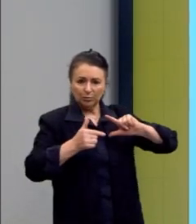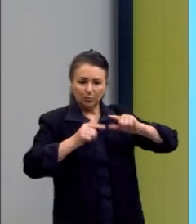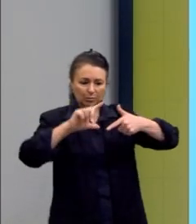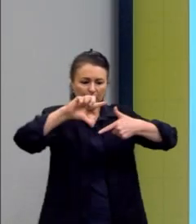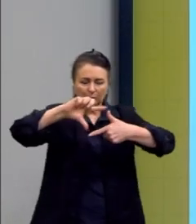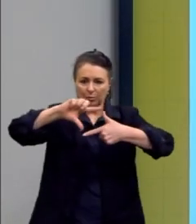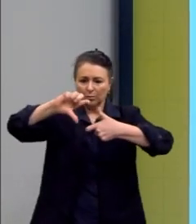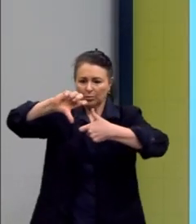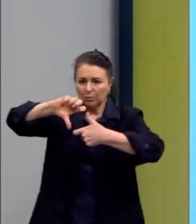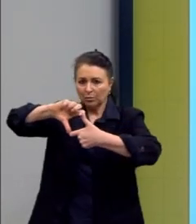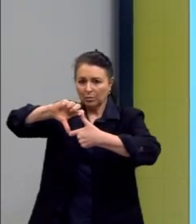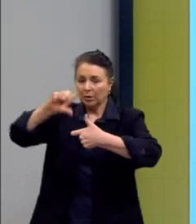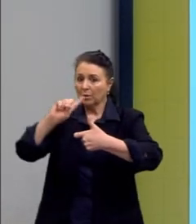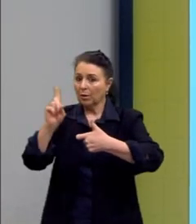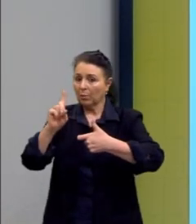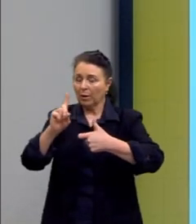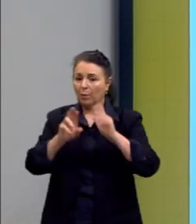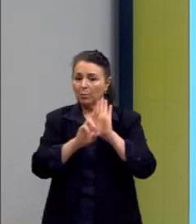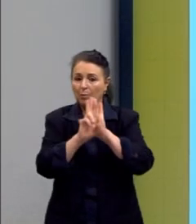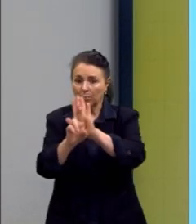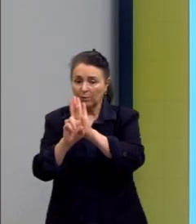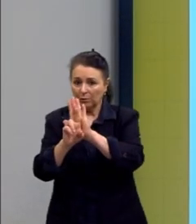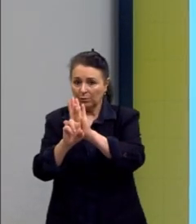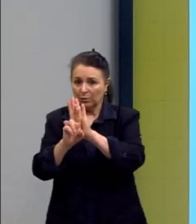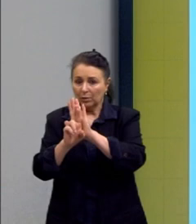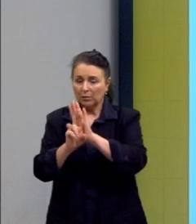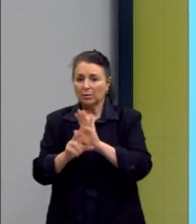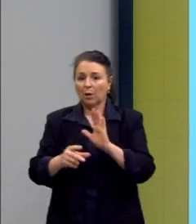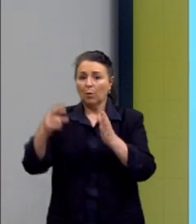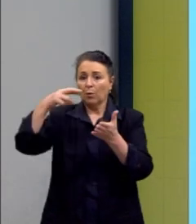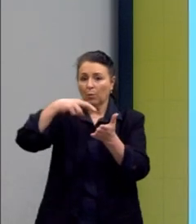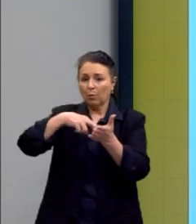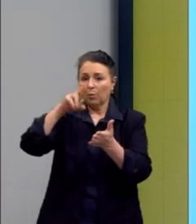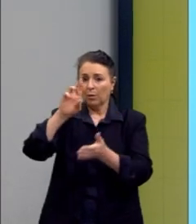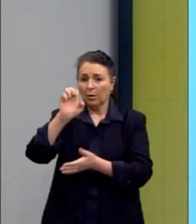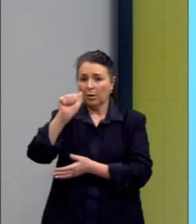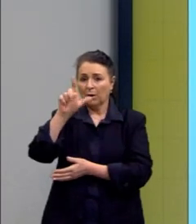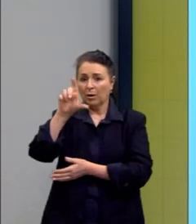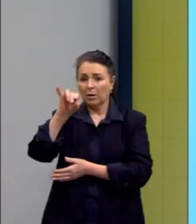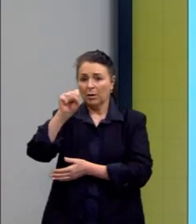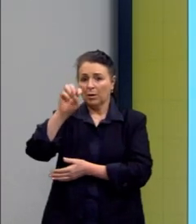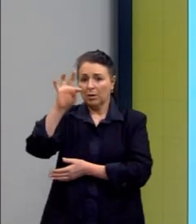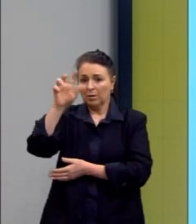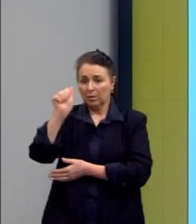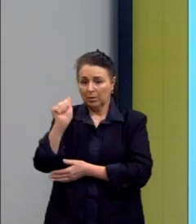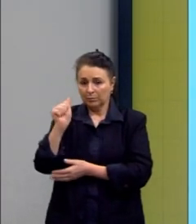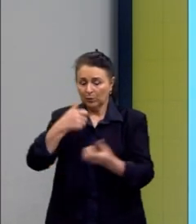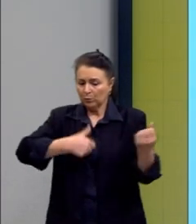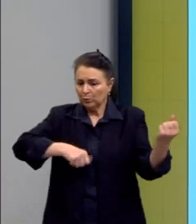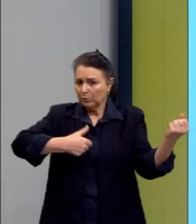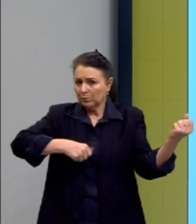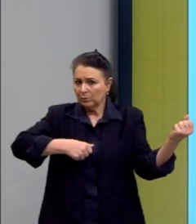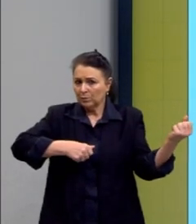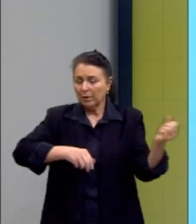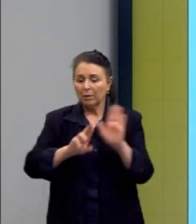representação realista de uma menina com bandolim, com um instrumento musical. É uma representação que